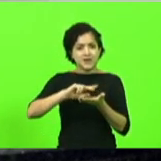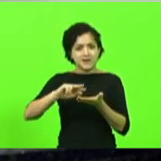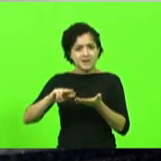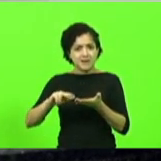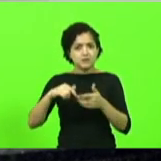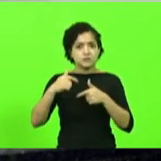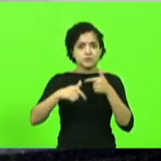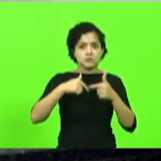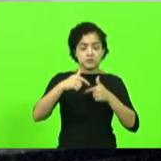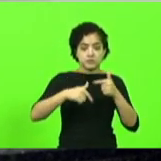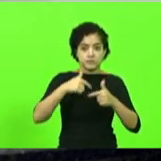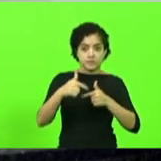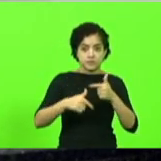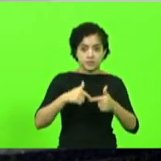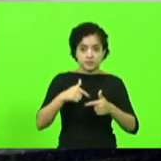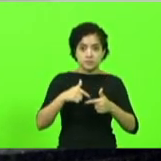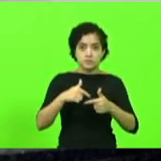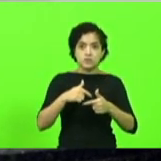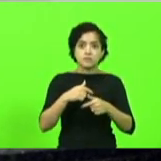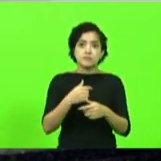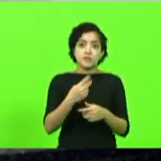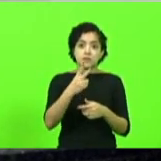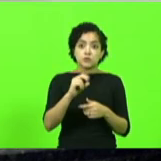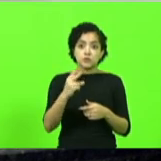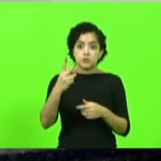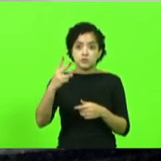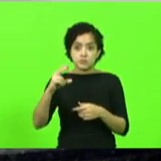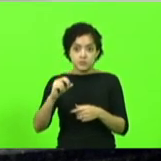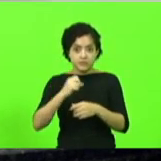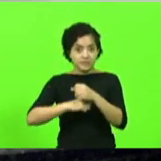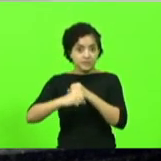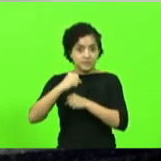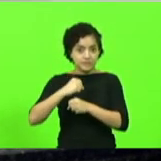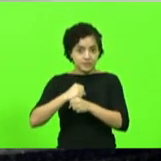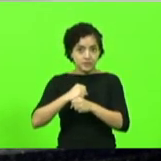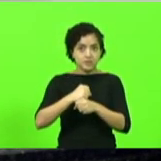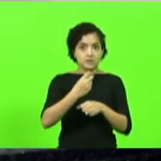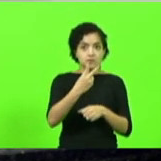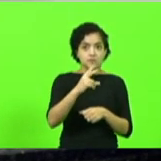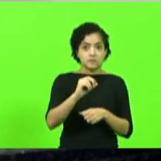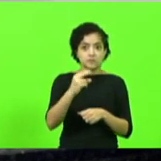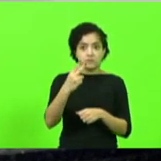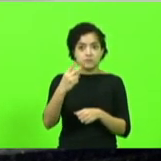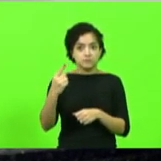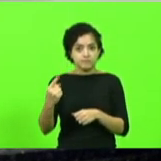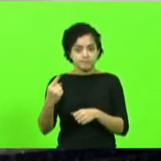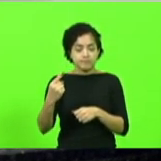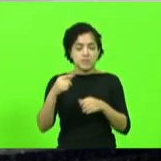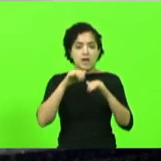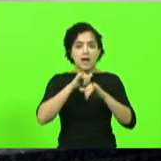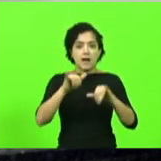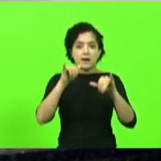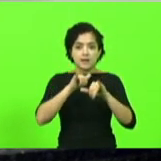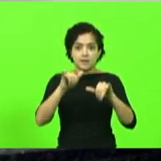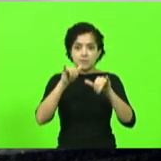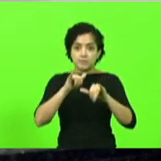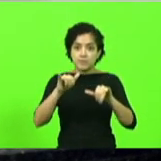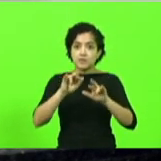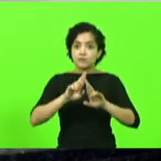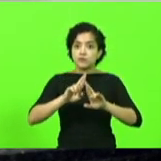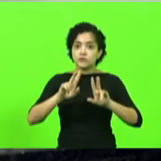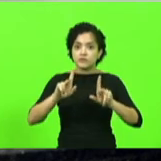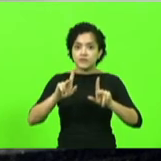Nos anos de 2020 e 2021, a campanha foi diferente